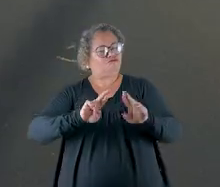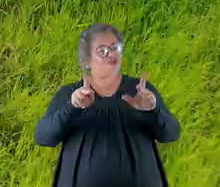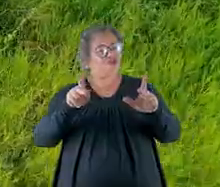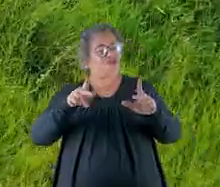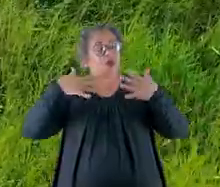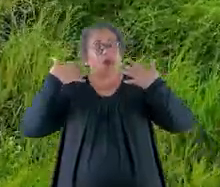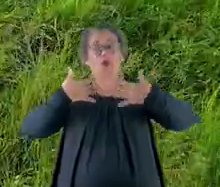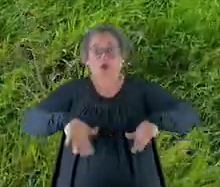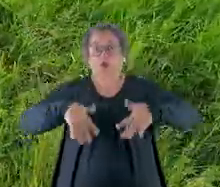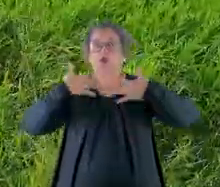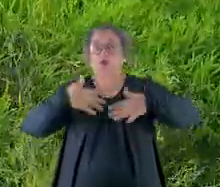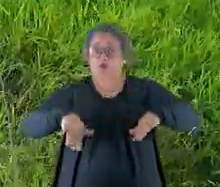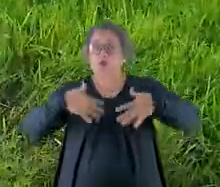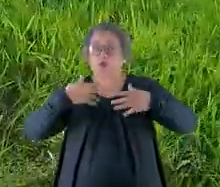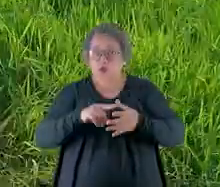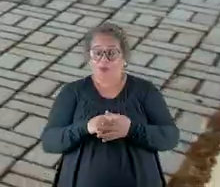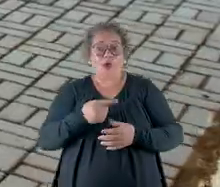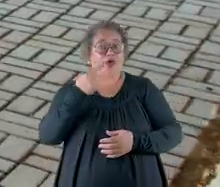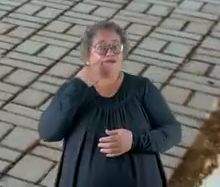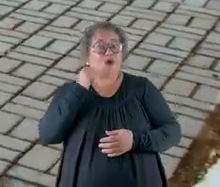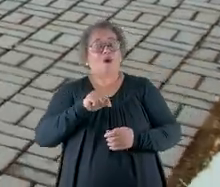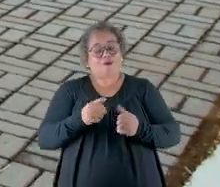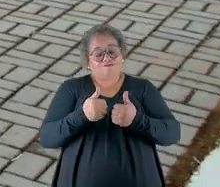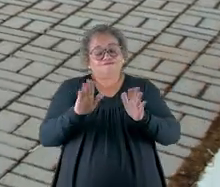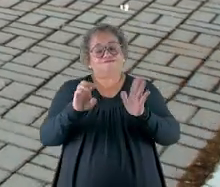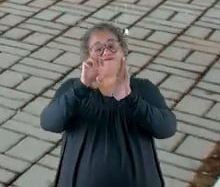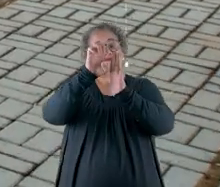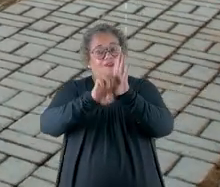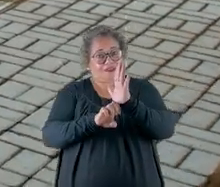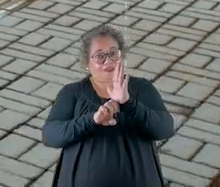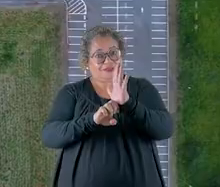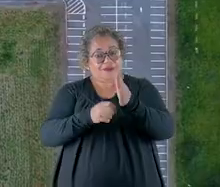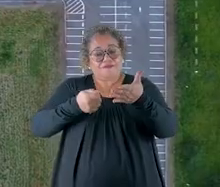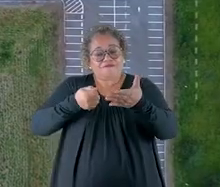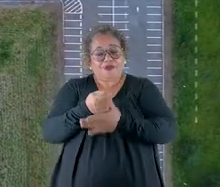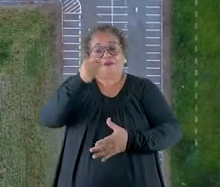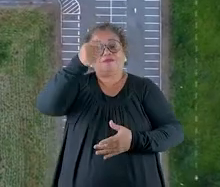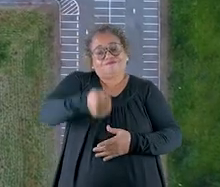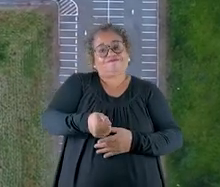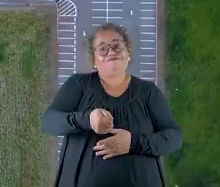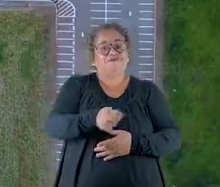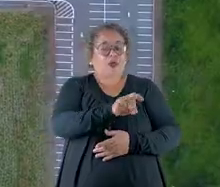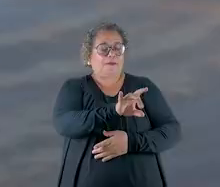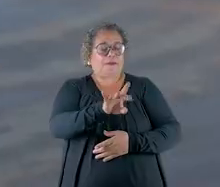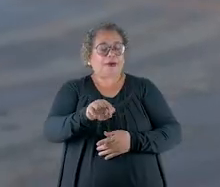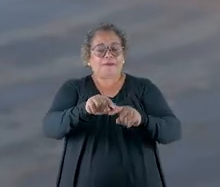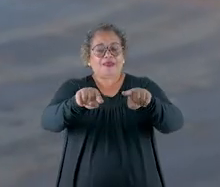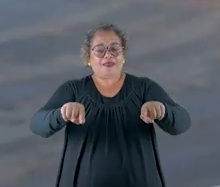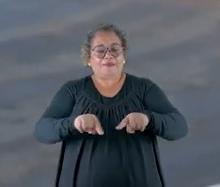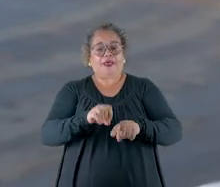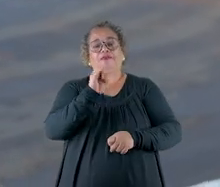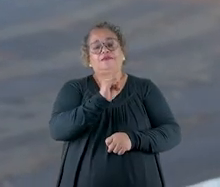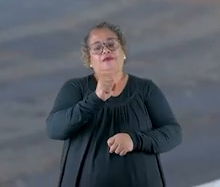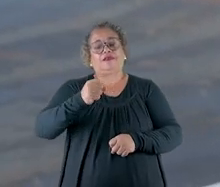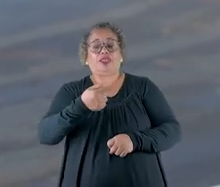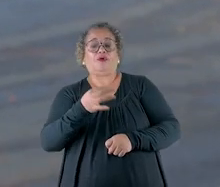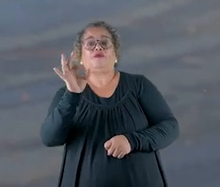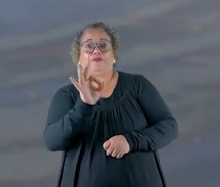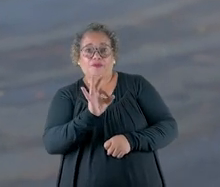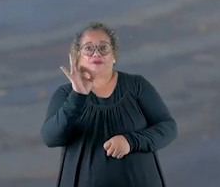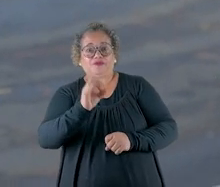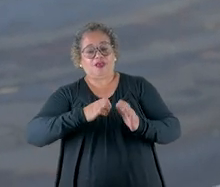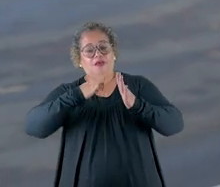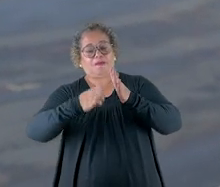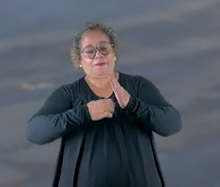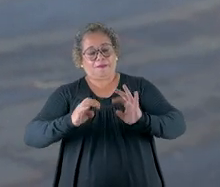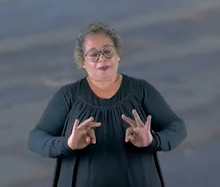coisa que ninguém nunca pensou. Mas ó, tá aberto o edital pra participar do leilão de cada lote. Tem ISS de 2%